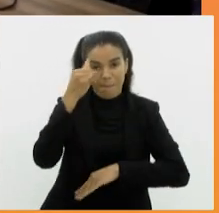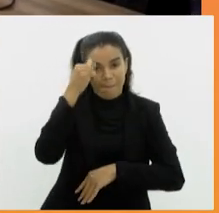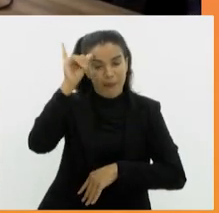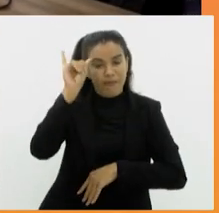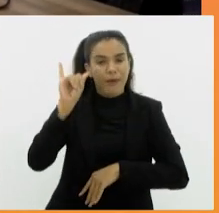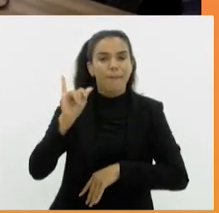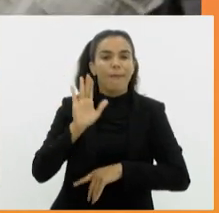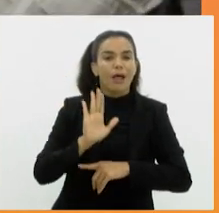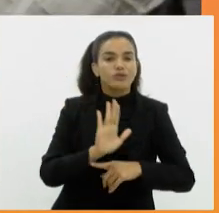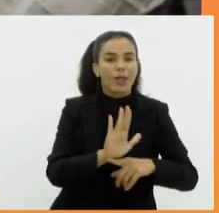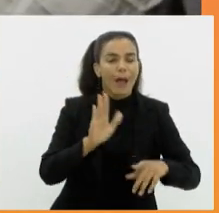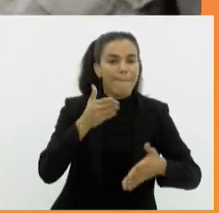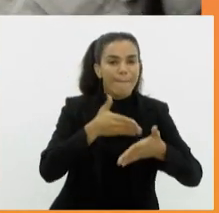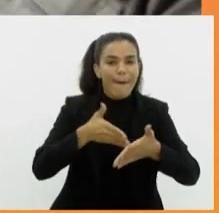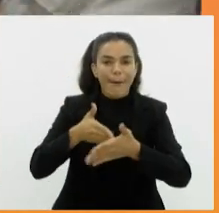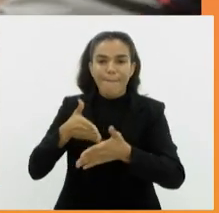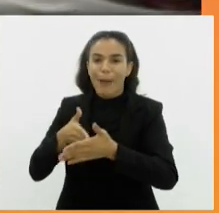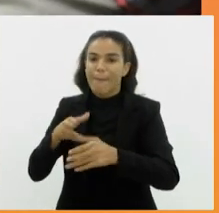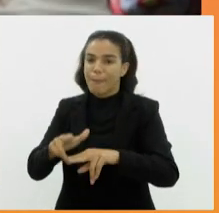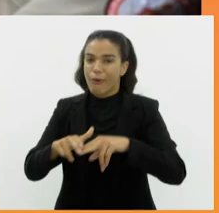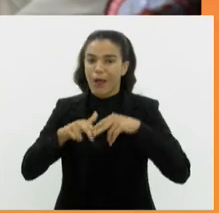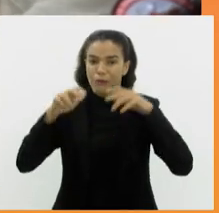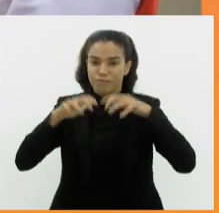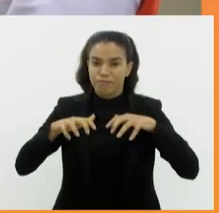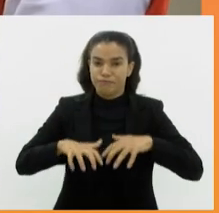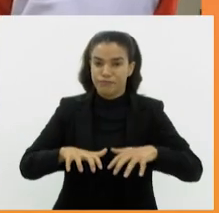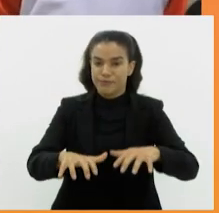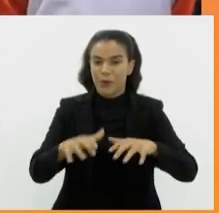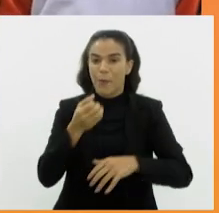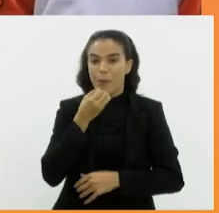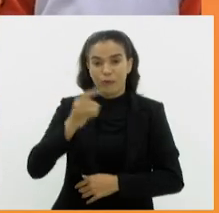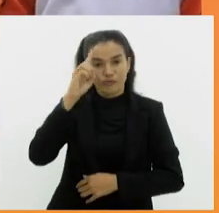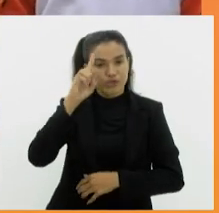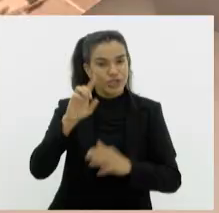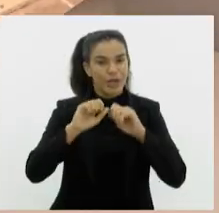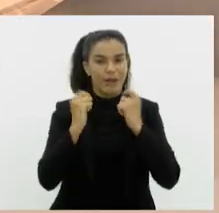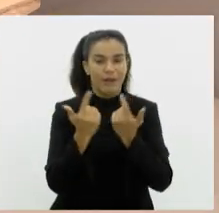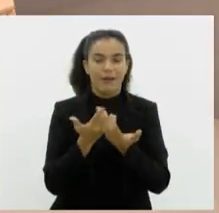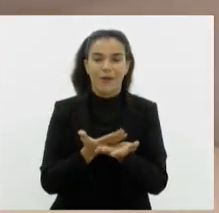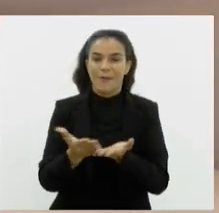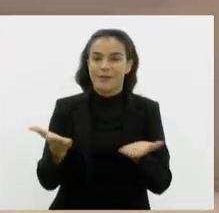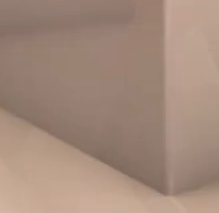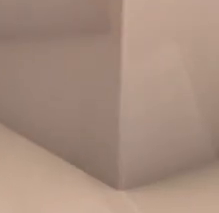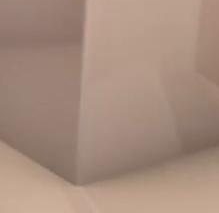minimizar impacto dos temporais. O Bom Dia Alerj começa agora.